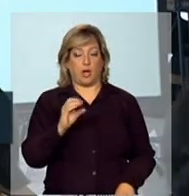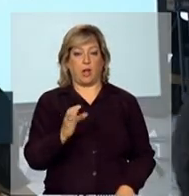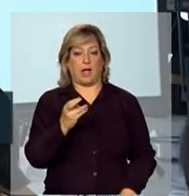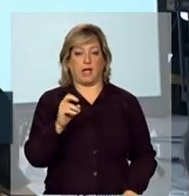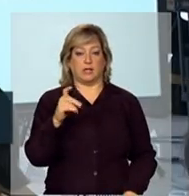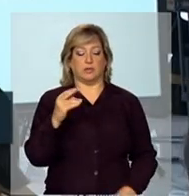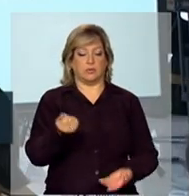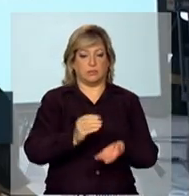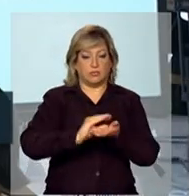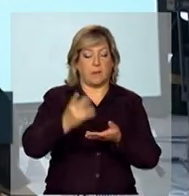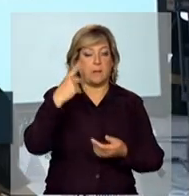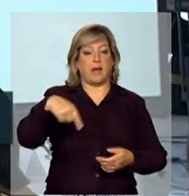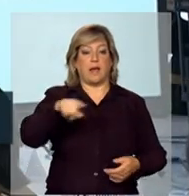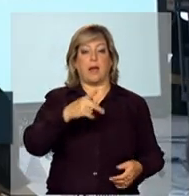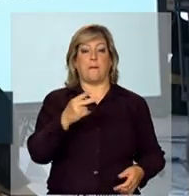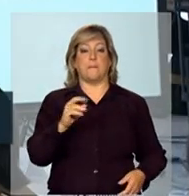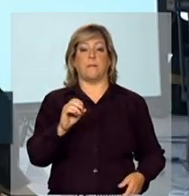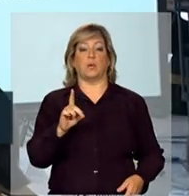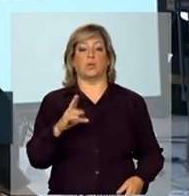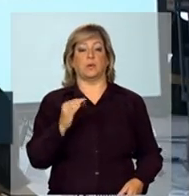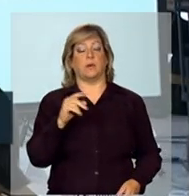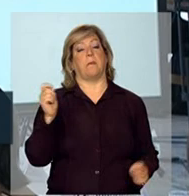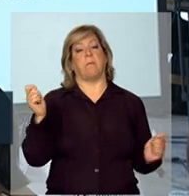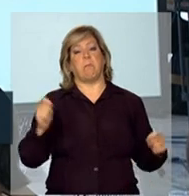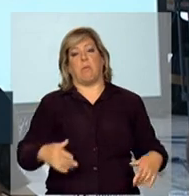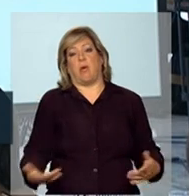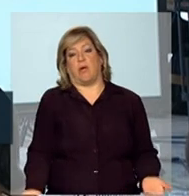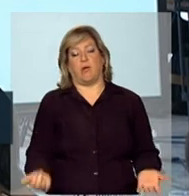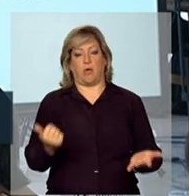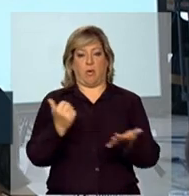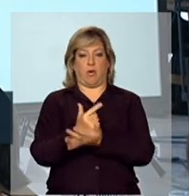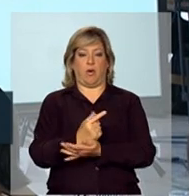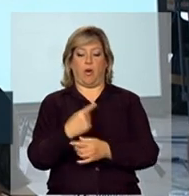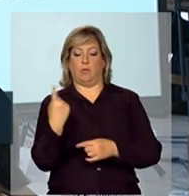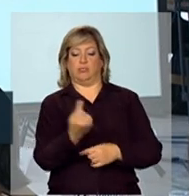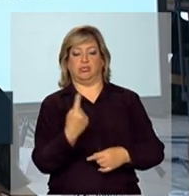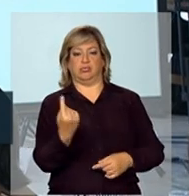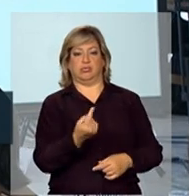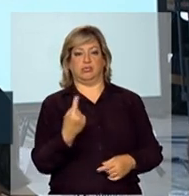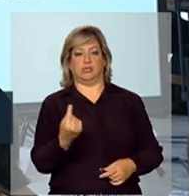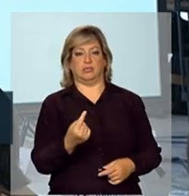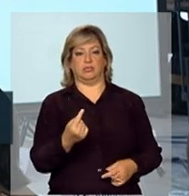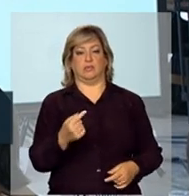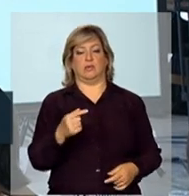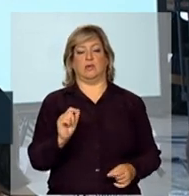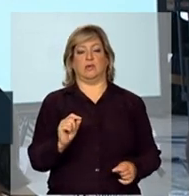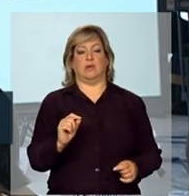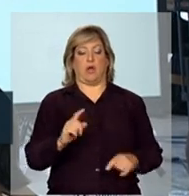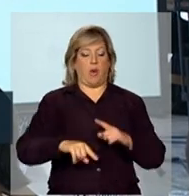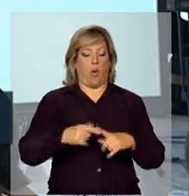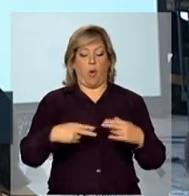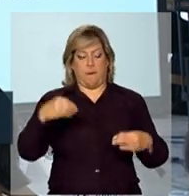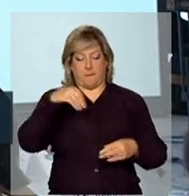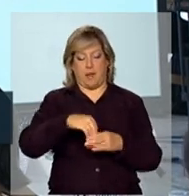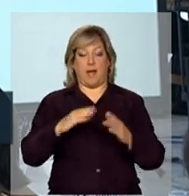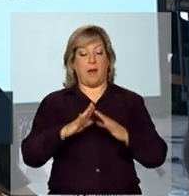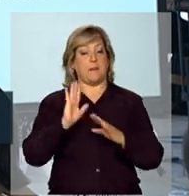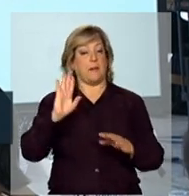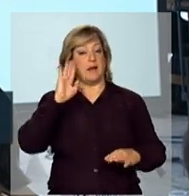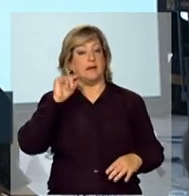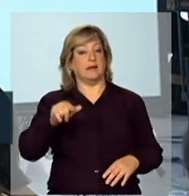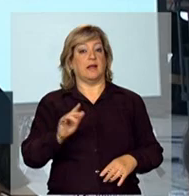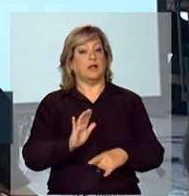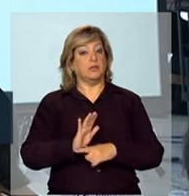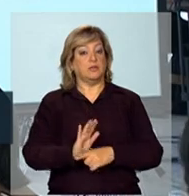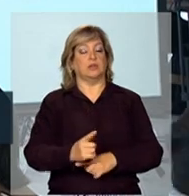Então, pode até ser para comprar um liquidificador, para comprar um equipamento doméstico, mas voltado a melhorar